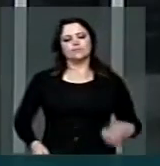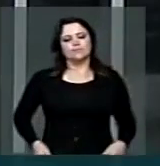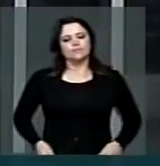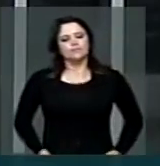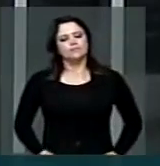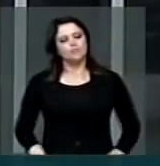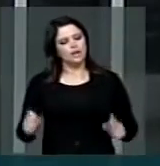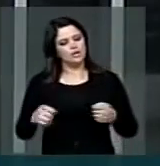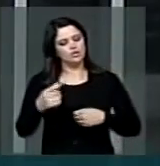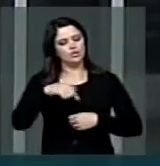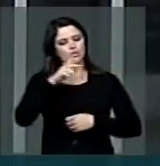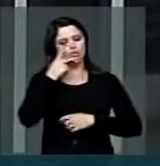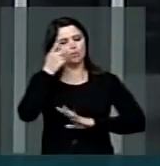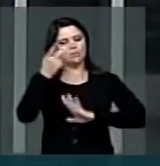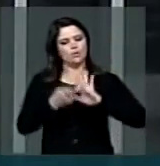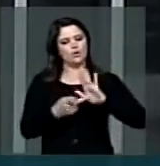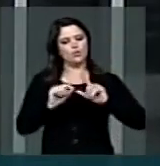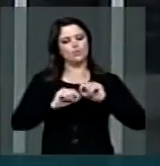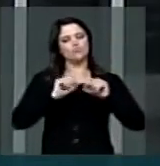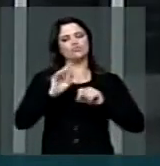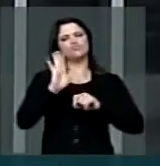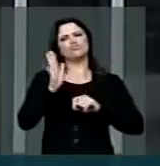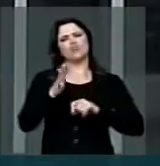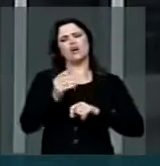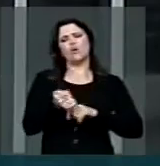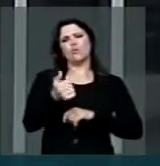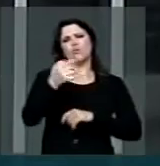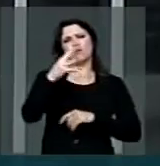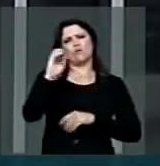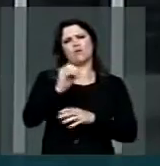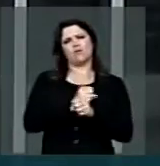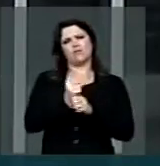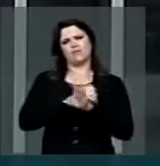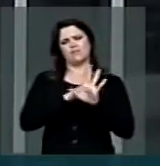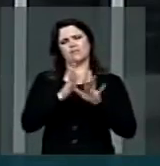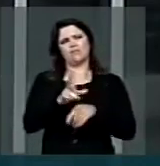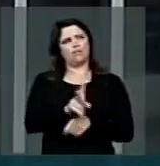viabilizarmos um projeto que já está aí há quase 40 anos